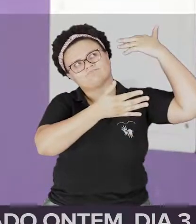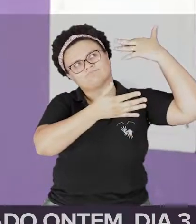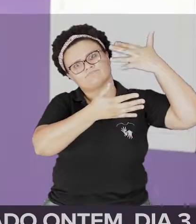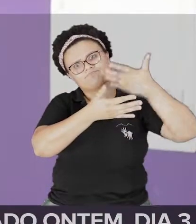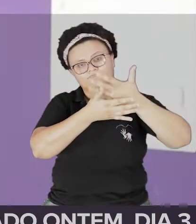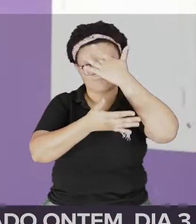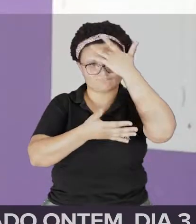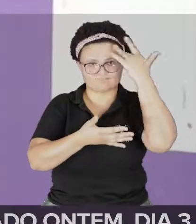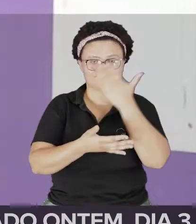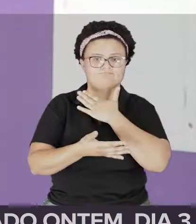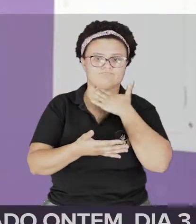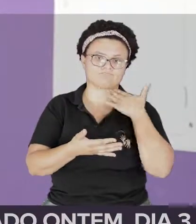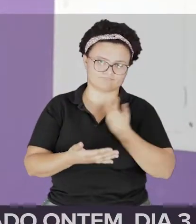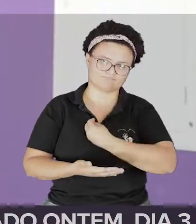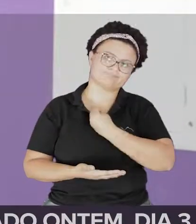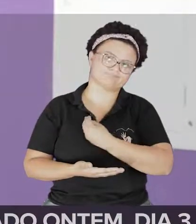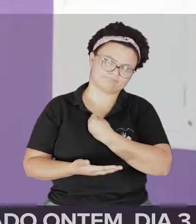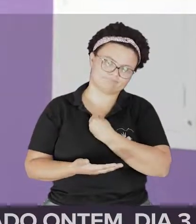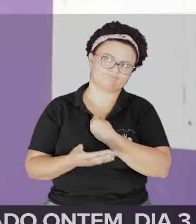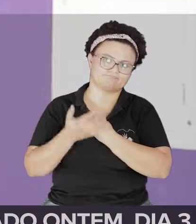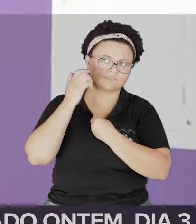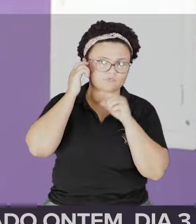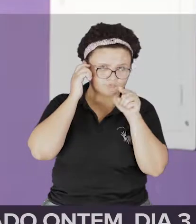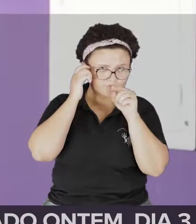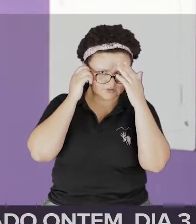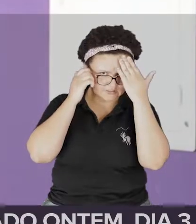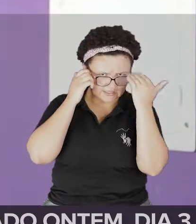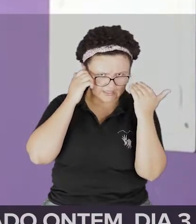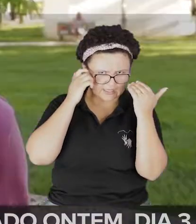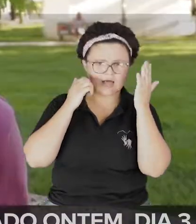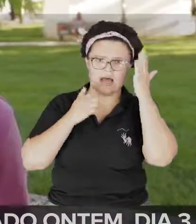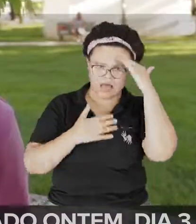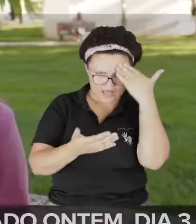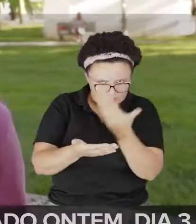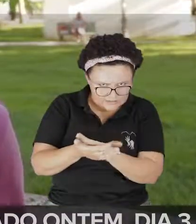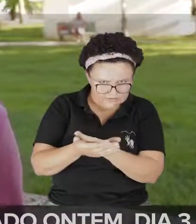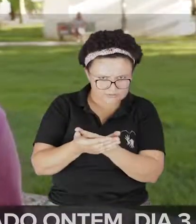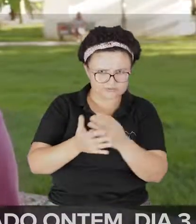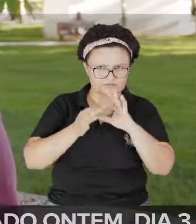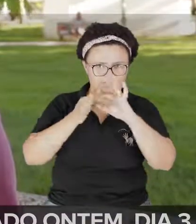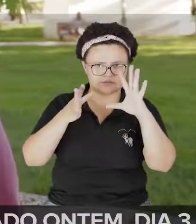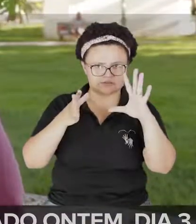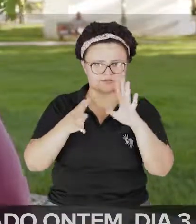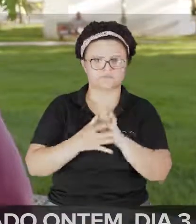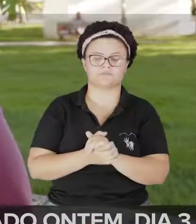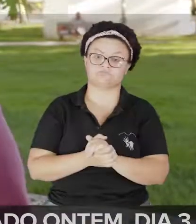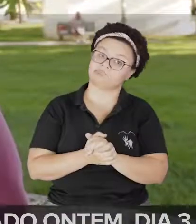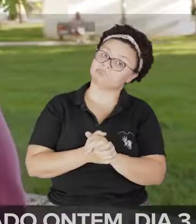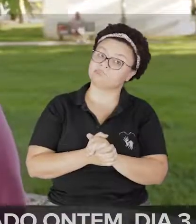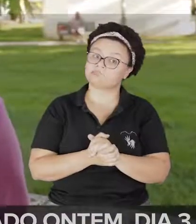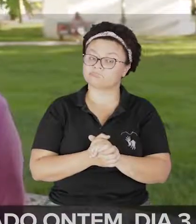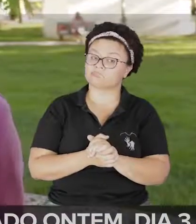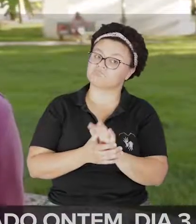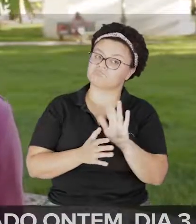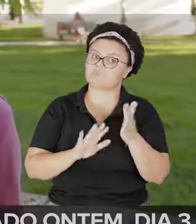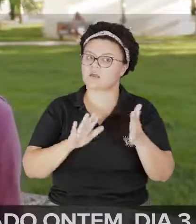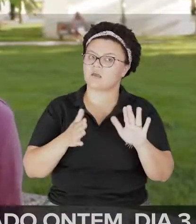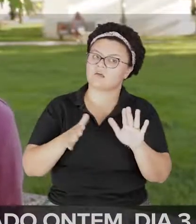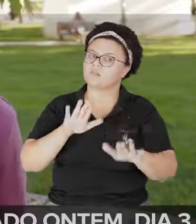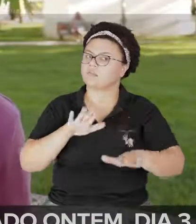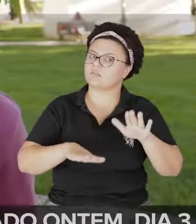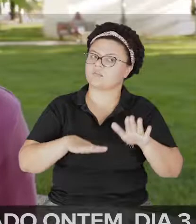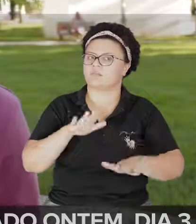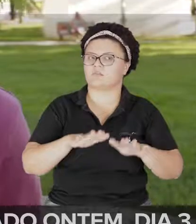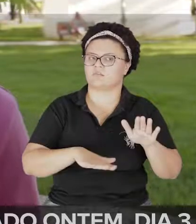profissão. E você, acredita em liberdade de imprensa? Olha, em partes, isso é muito relativo, porque